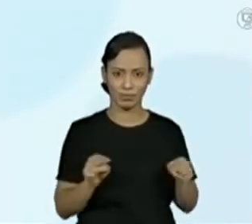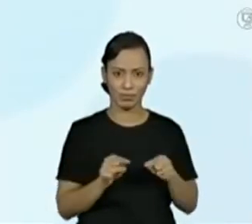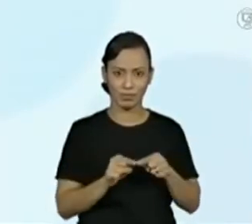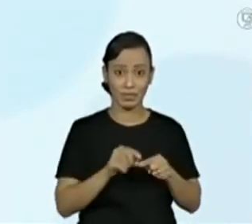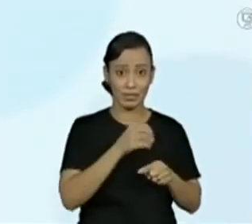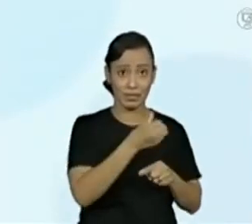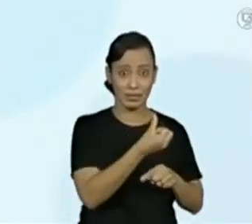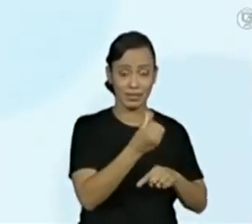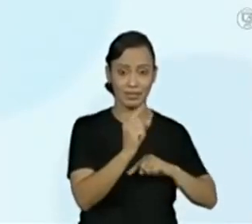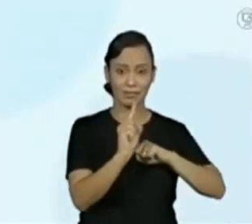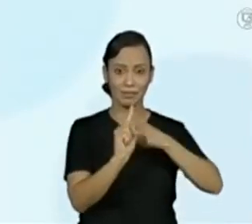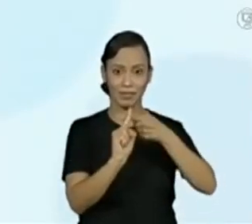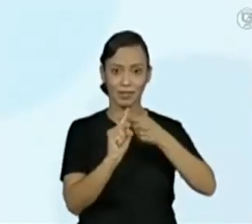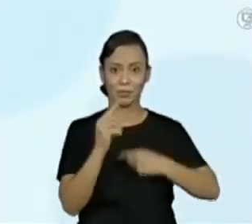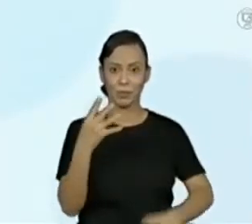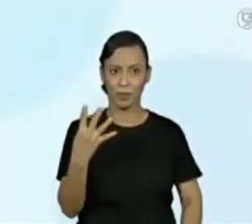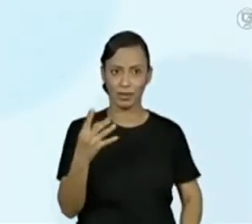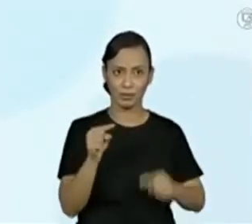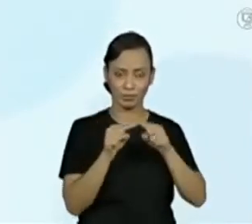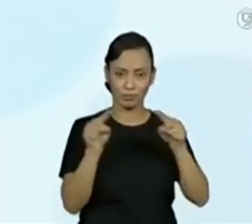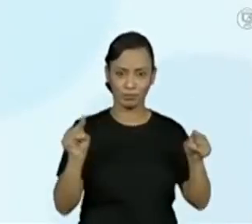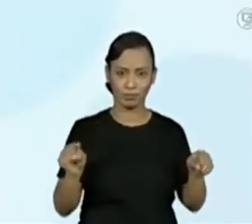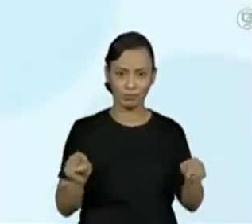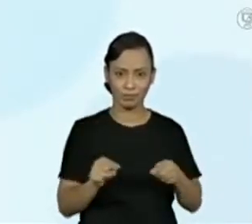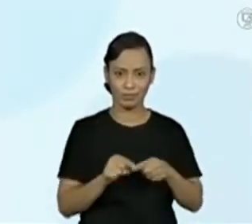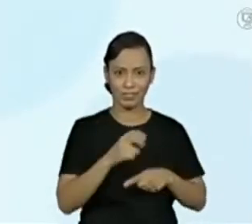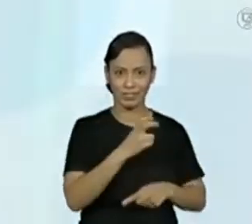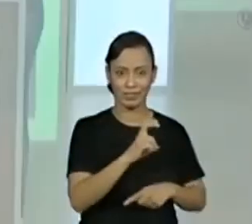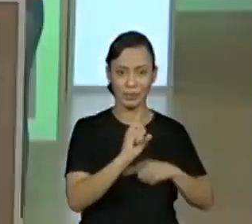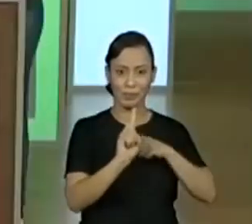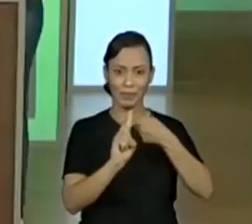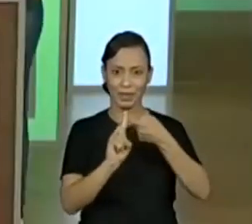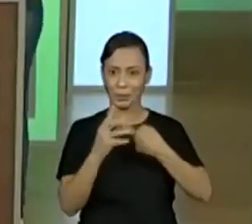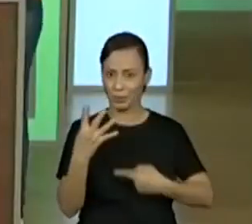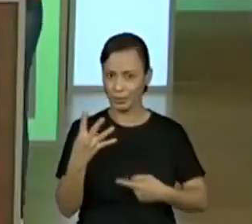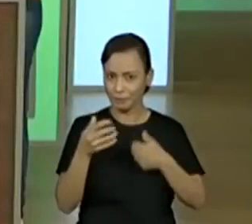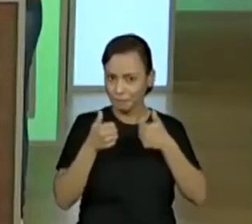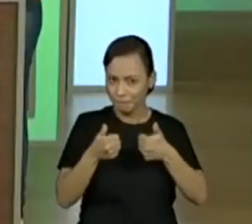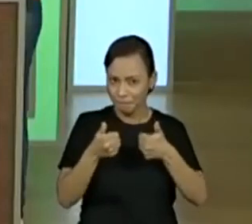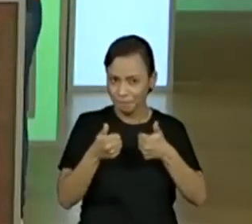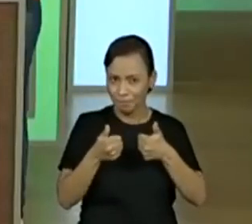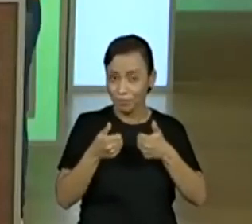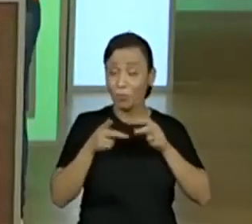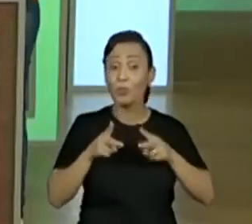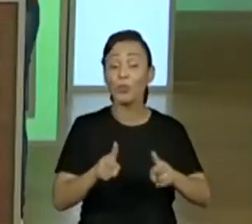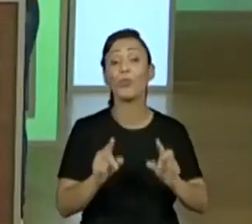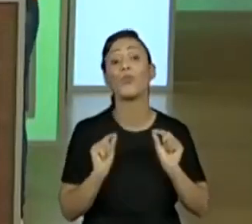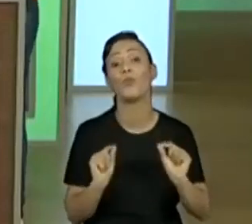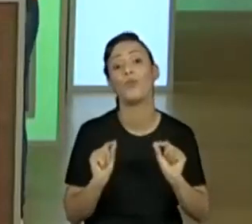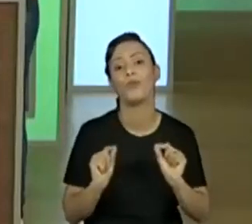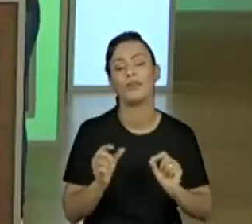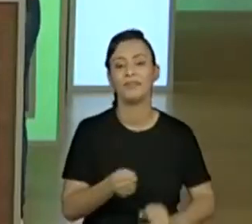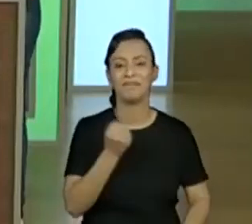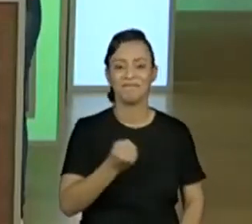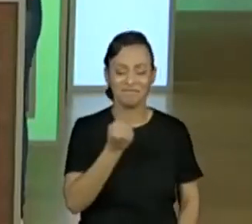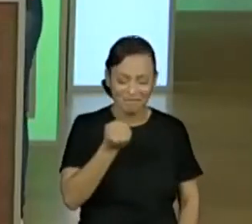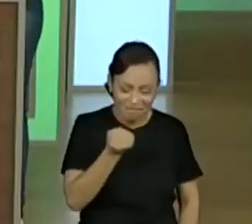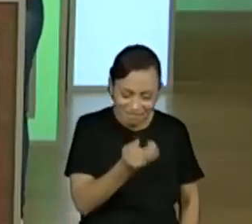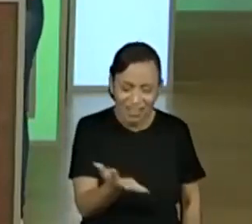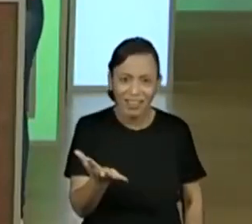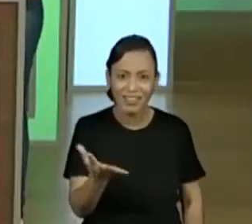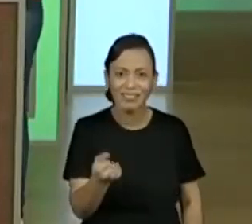mais quatro. A gente vai fazer no dado, certo? Porque a vai continuar a brincadeira no dado agora.